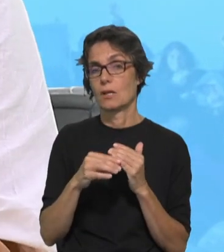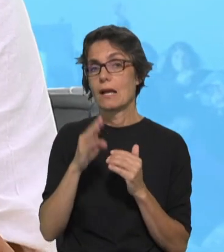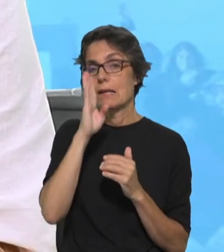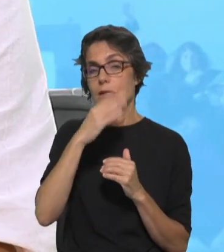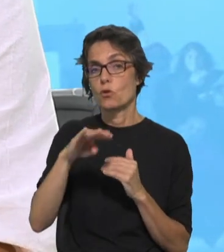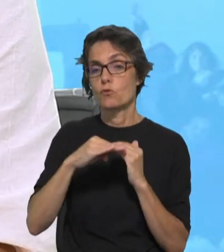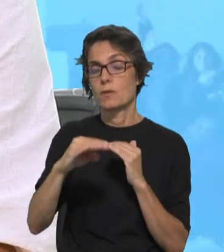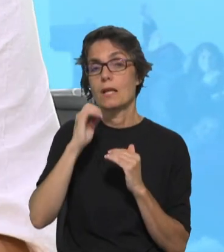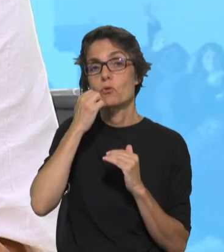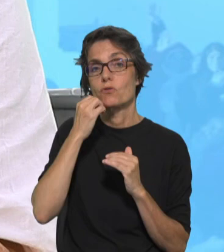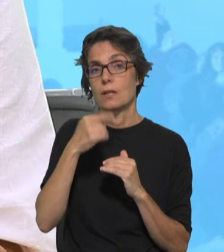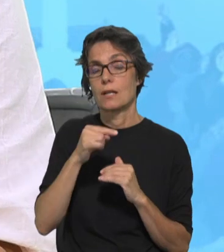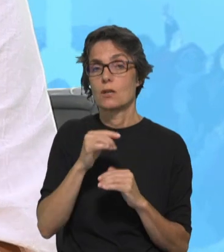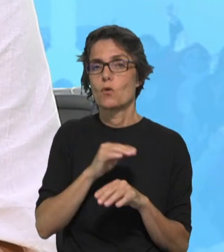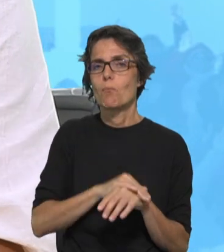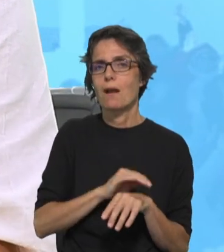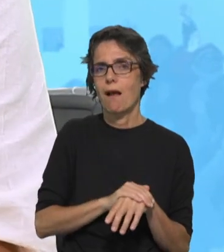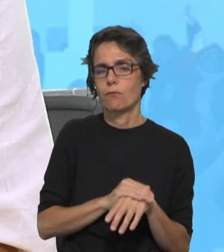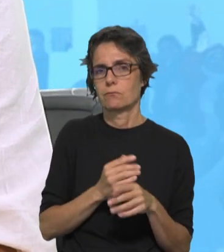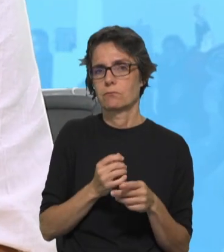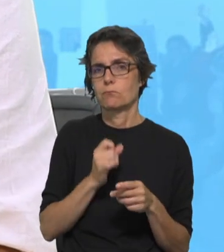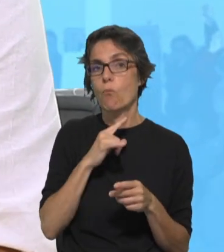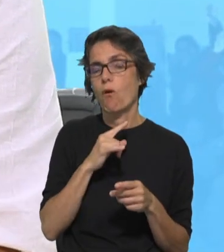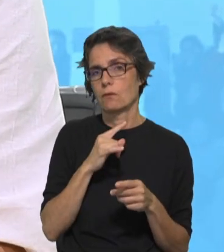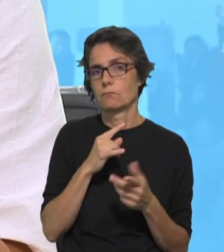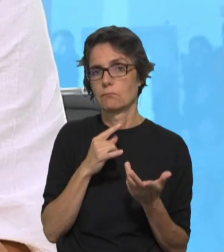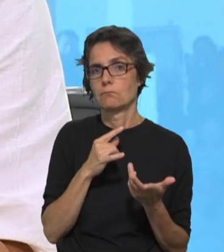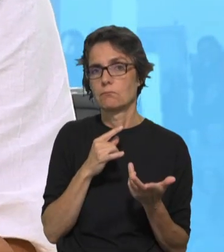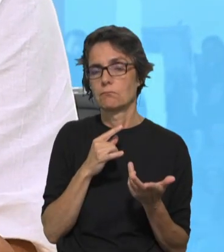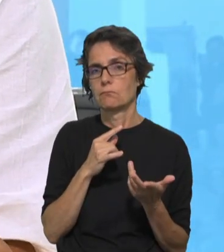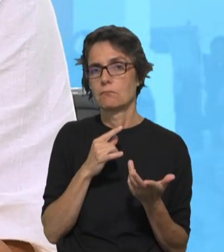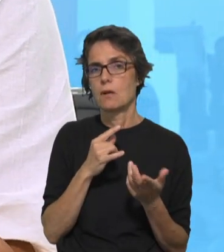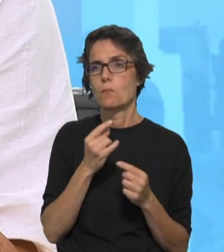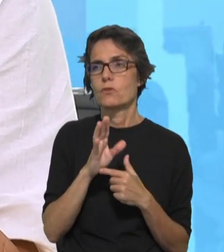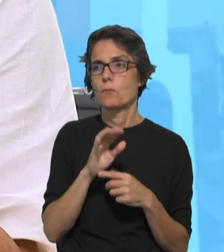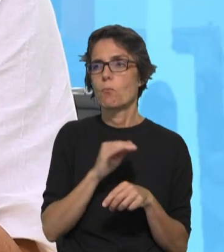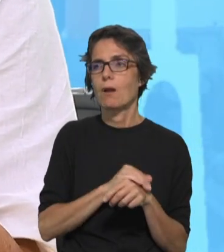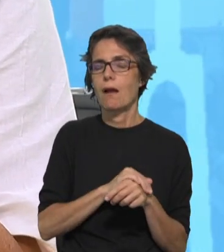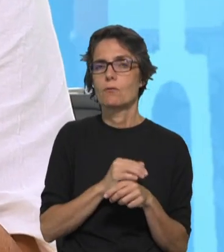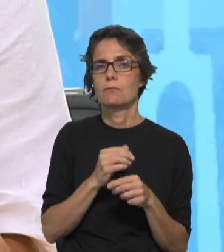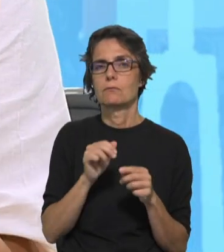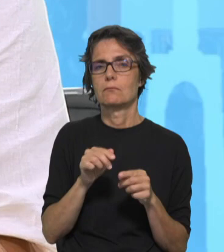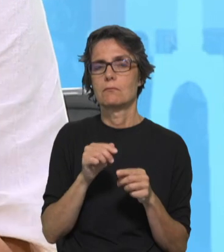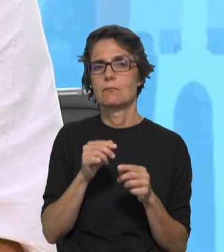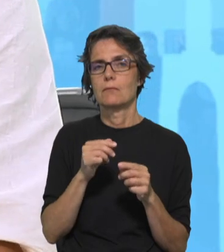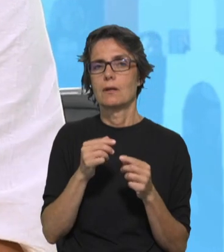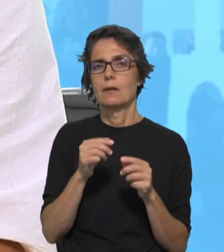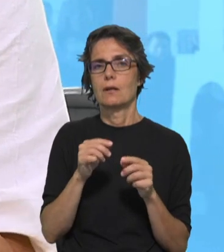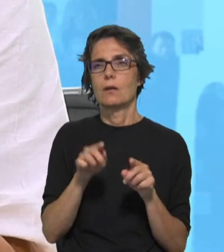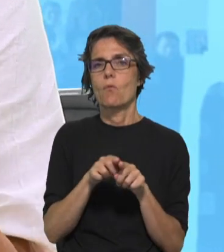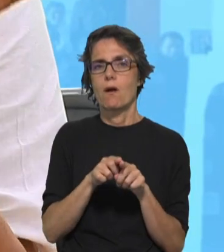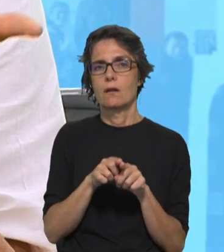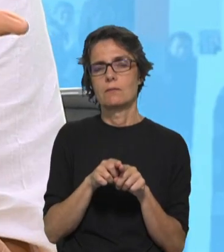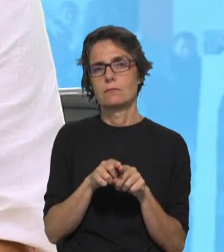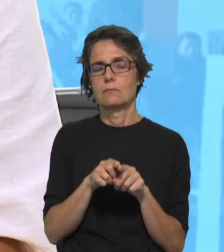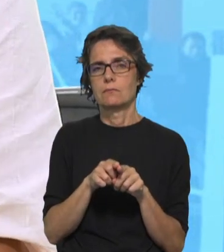quisermos pensar, e é isto que é o pecado, que é uma quebra de relação, uma quebra de não pôr, não